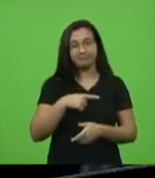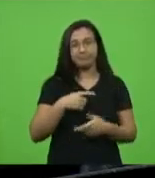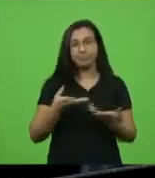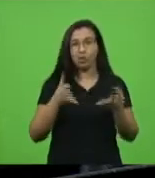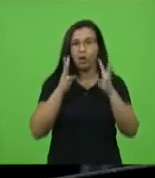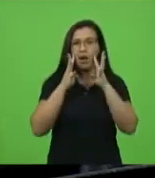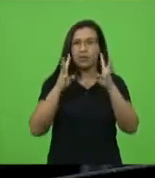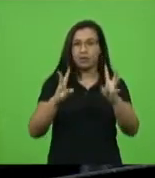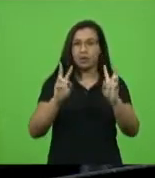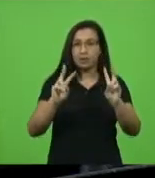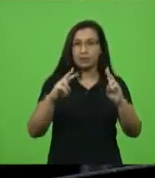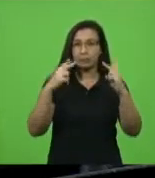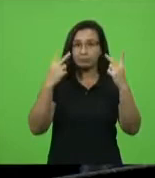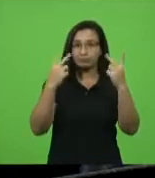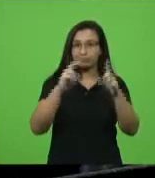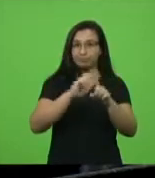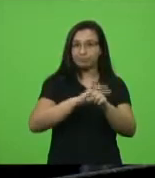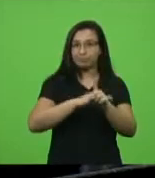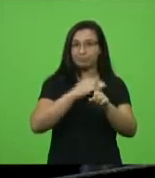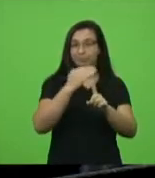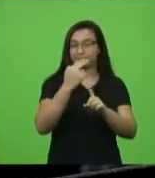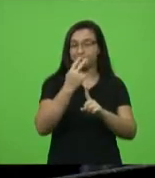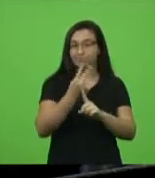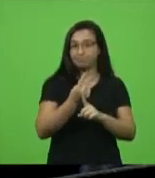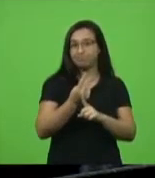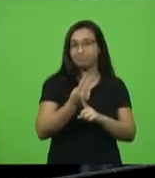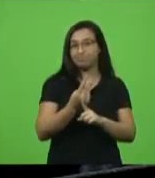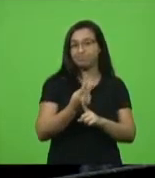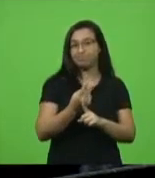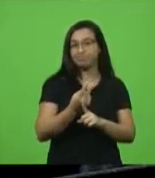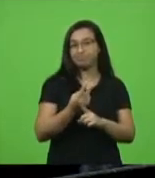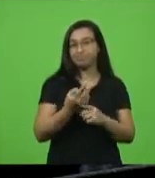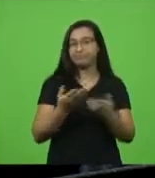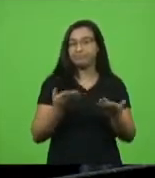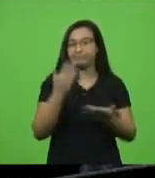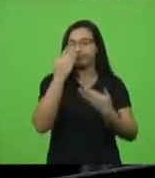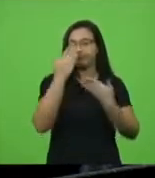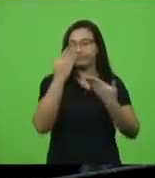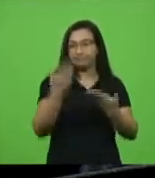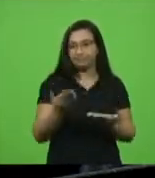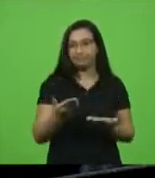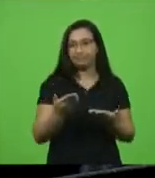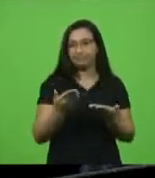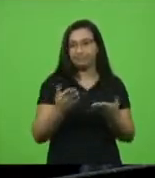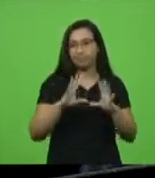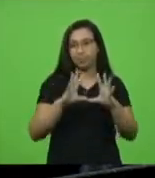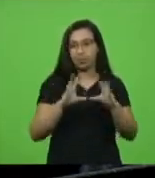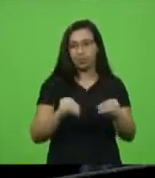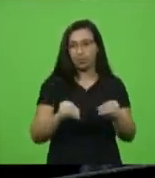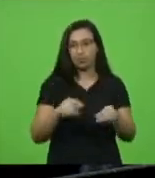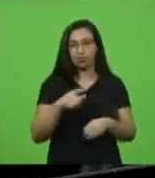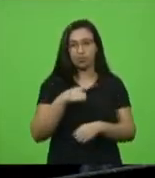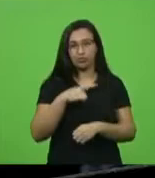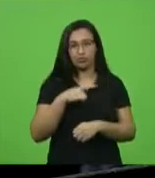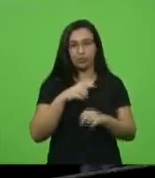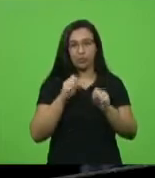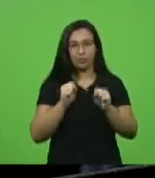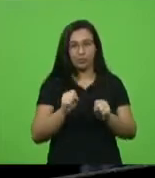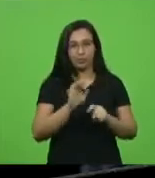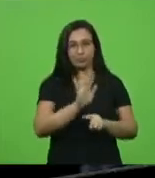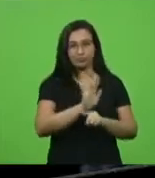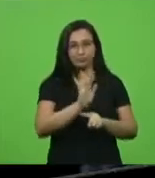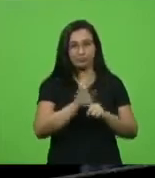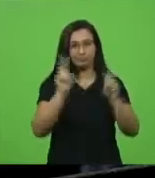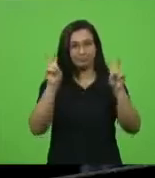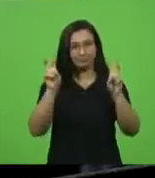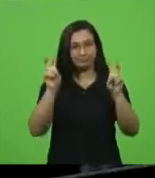e, por isso, eu trago aqui essa palavra de gratidão, na verdade, a todos que têm colaborado com essa pauta. Obrigada,